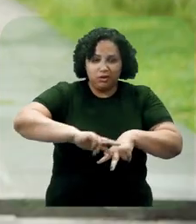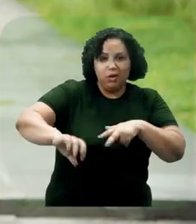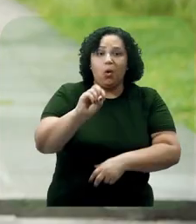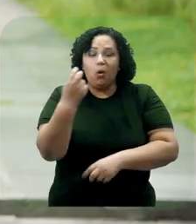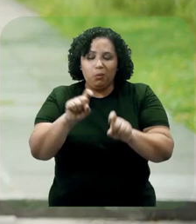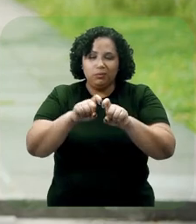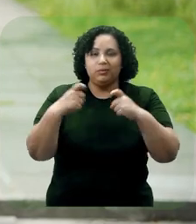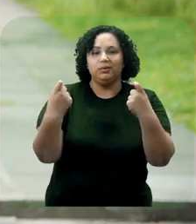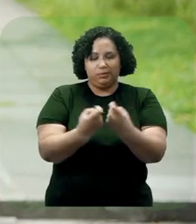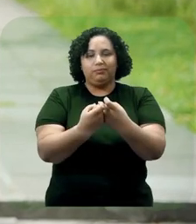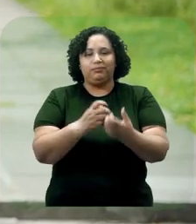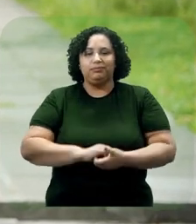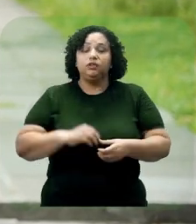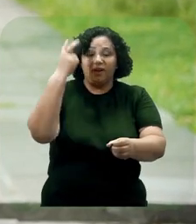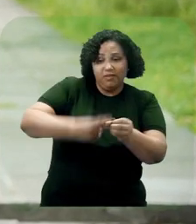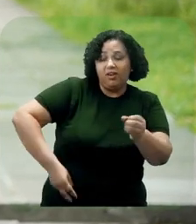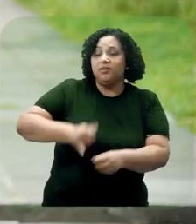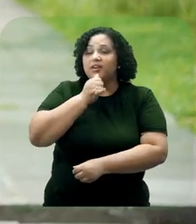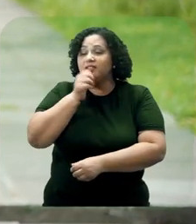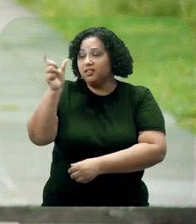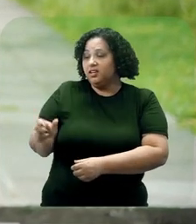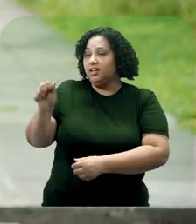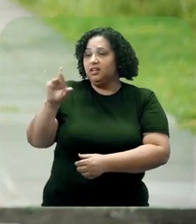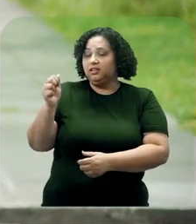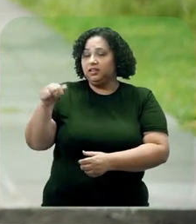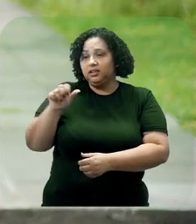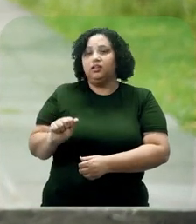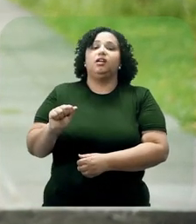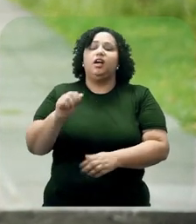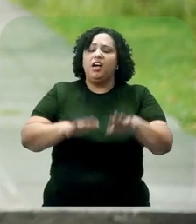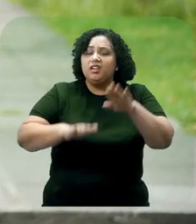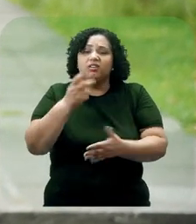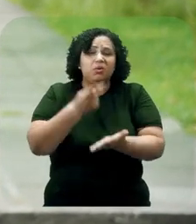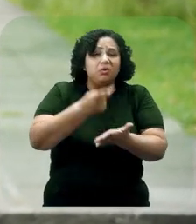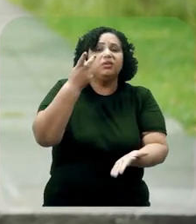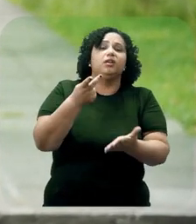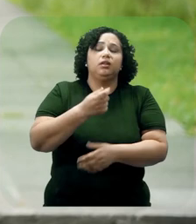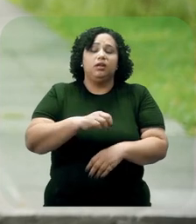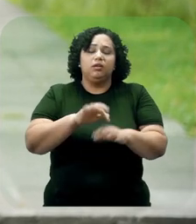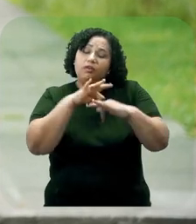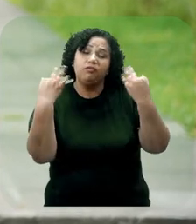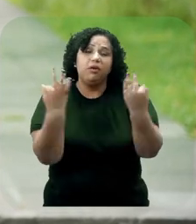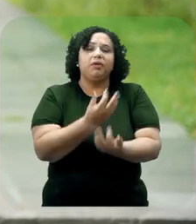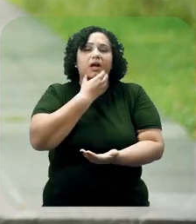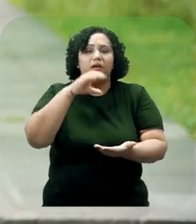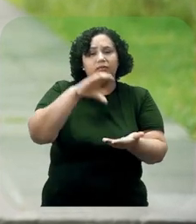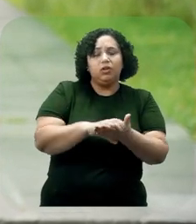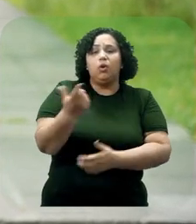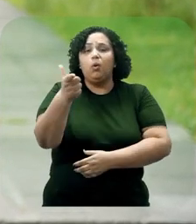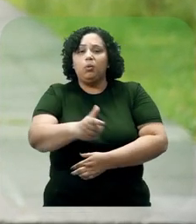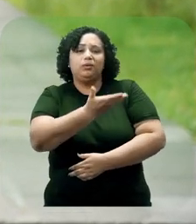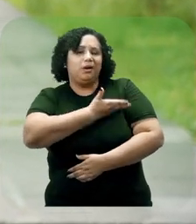sexual. Essa violência, como no caso de Adriana, muitas vezes é praticada por alguém muito próximo à vítima, como marido ou outra familiar,